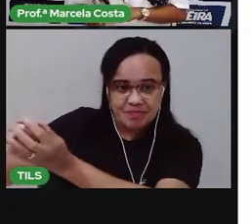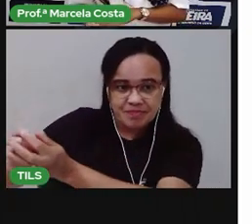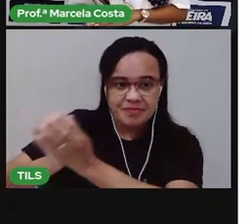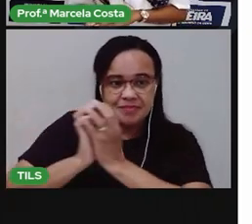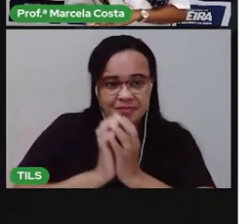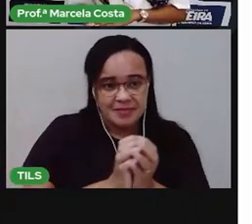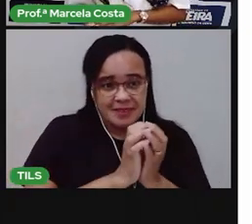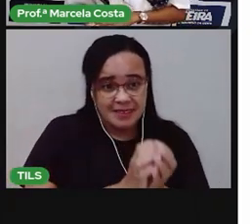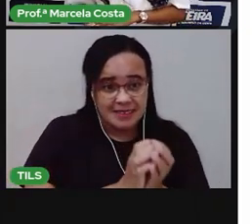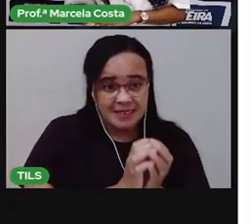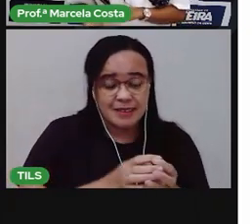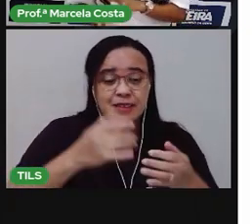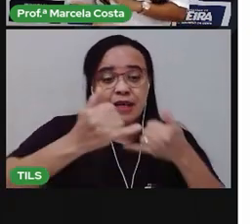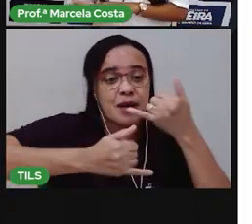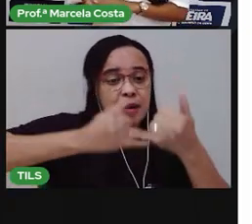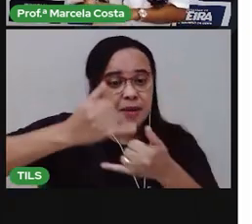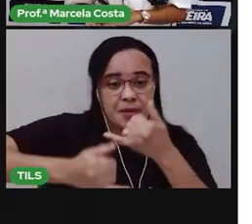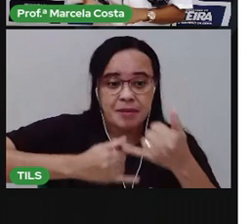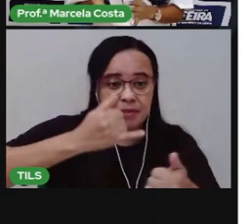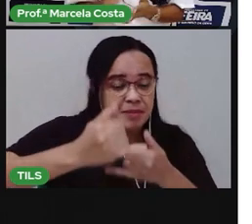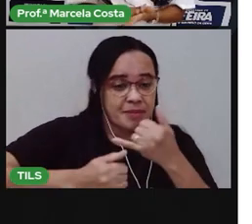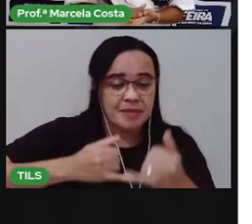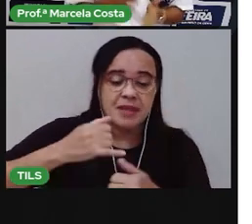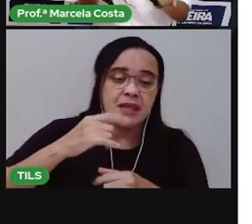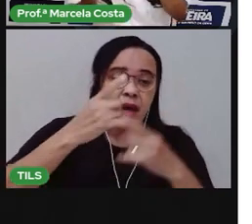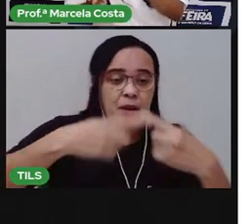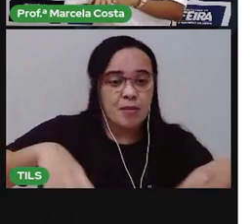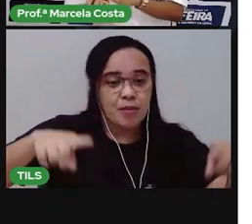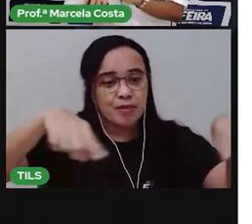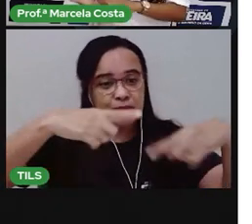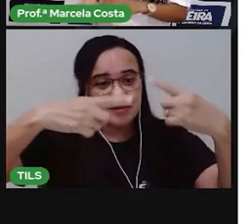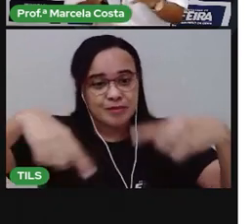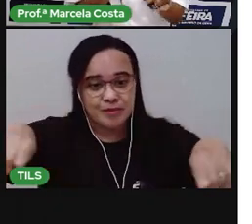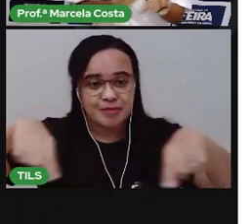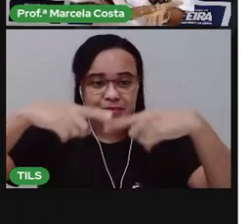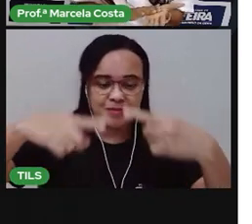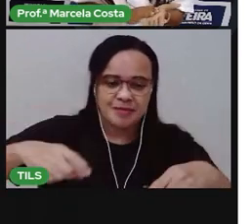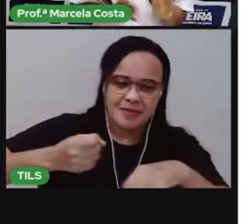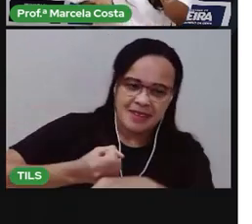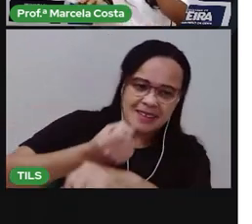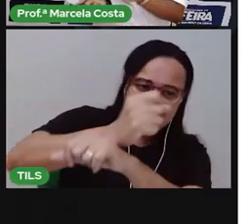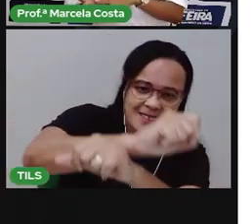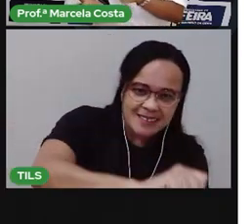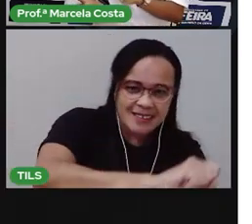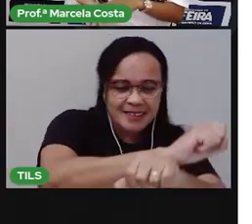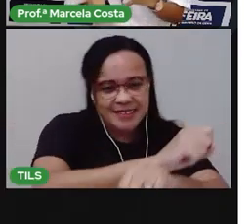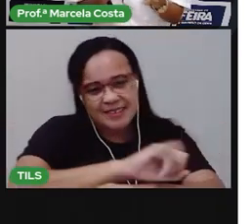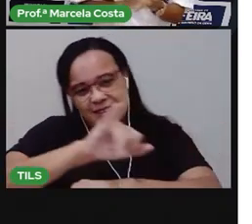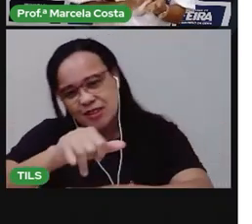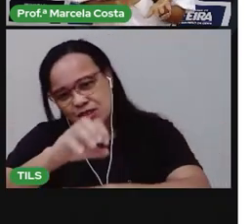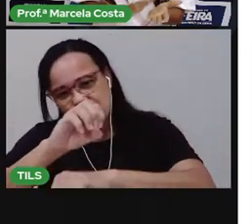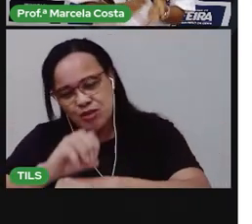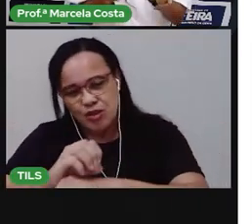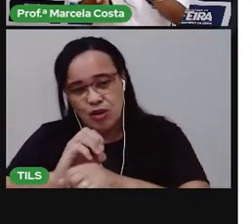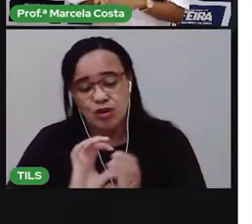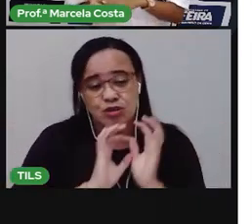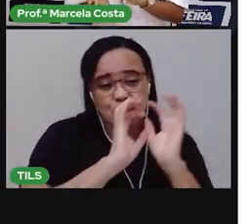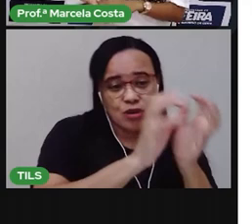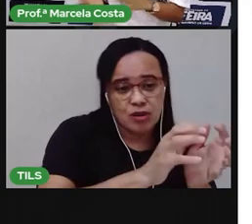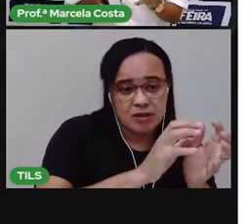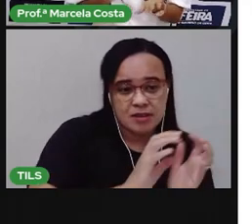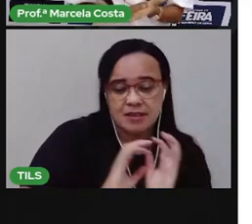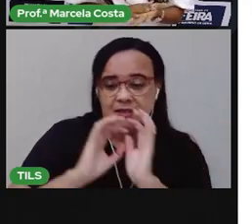musiquinha assim, ó. Escravos de Jó jogavam caxambá, tira a porta,